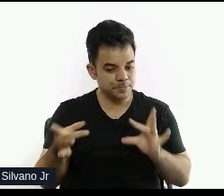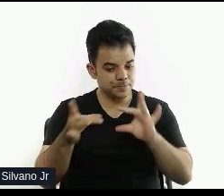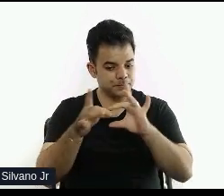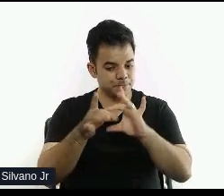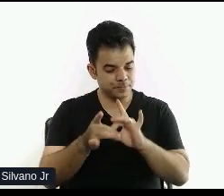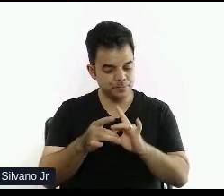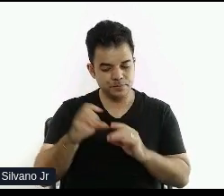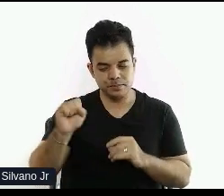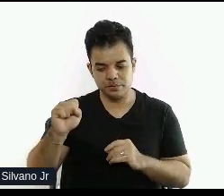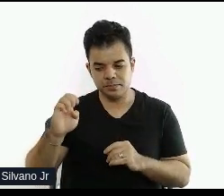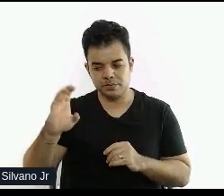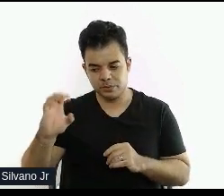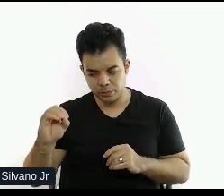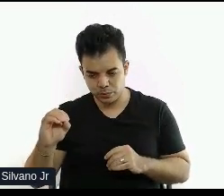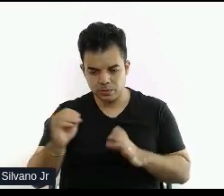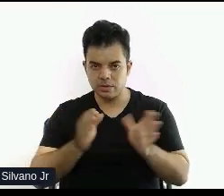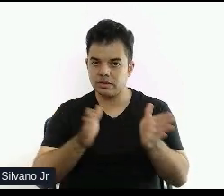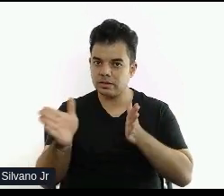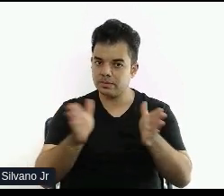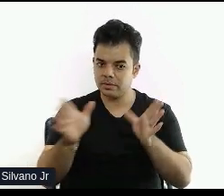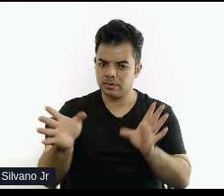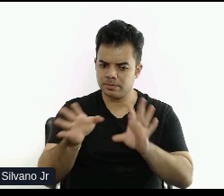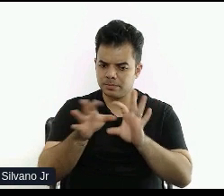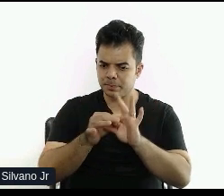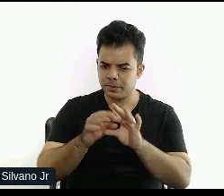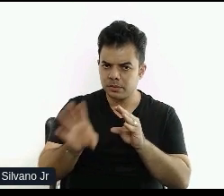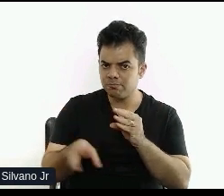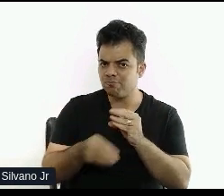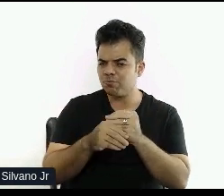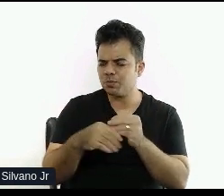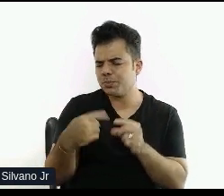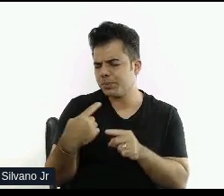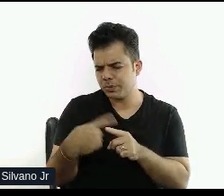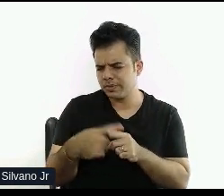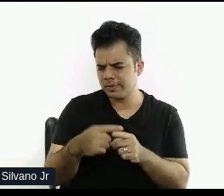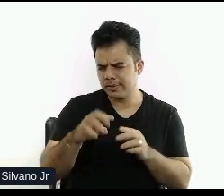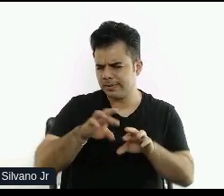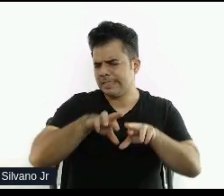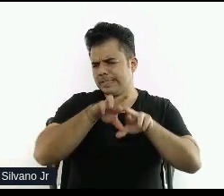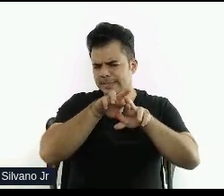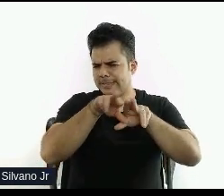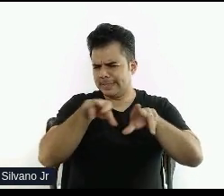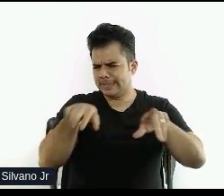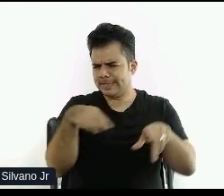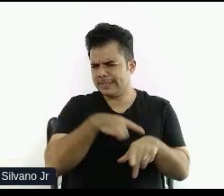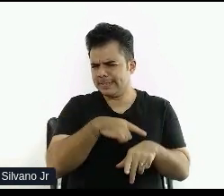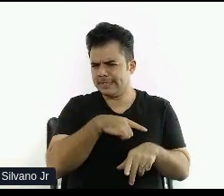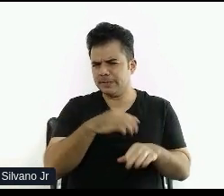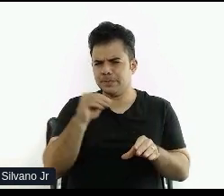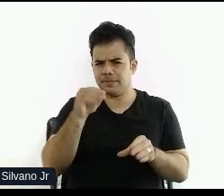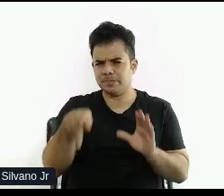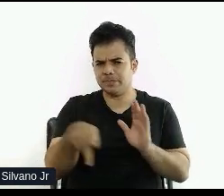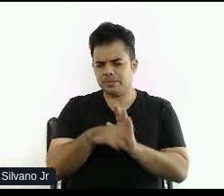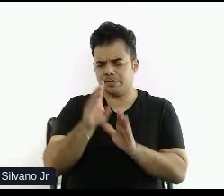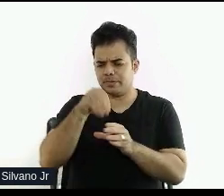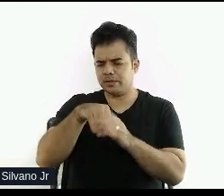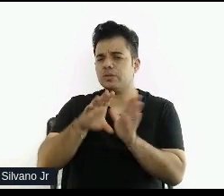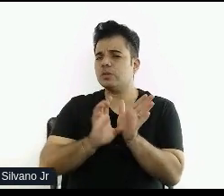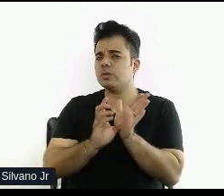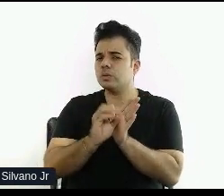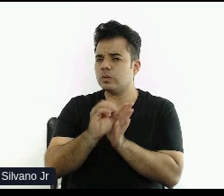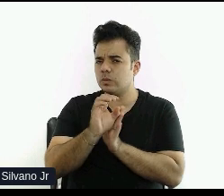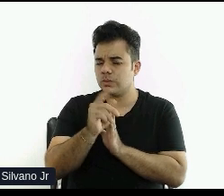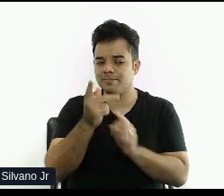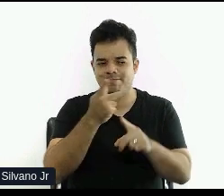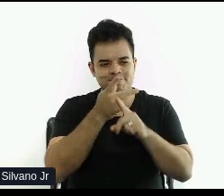tem em relação com a acessibilidade. Em vários aspectos, principalmente pensando em como que o Google... Acho que eu trago muito do Google, né? Que é o nosso buscador aí